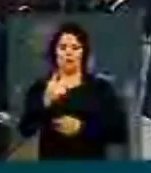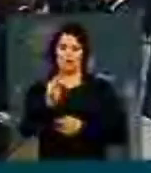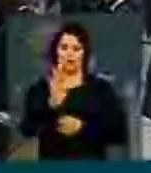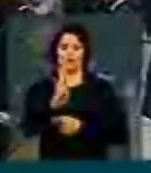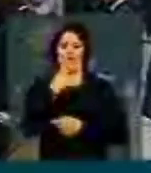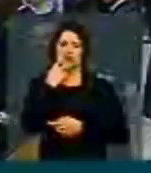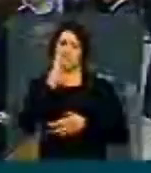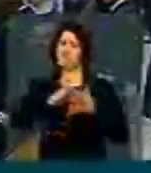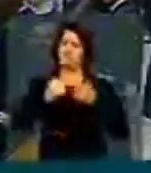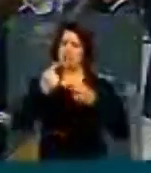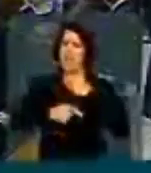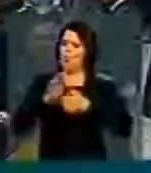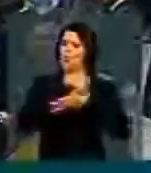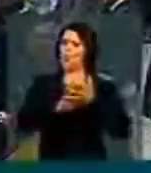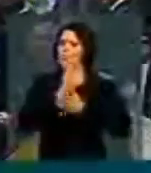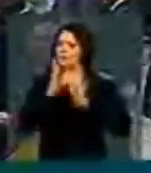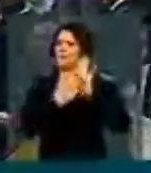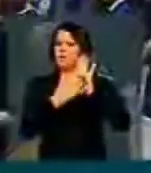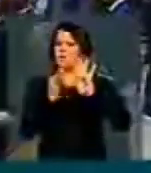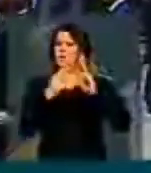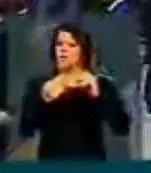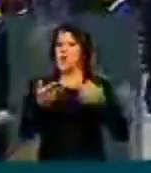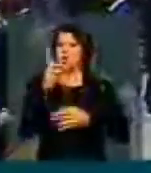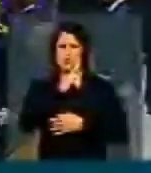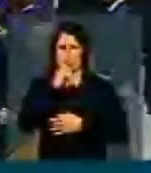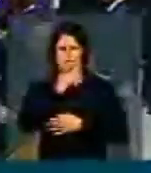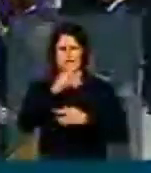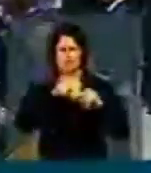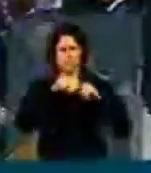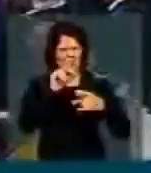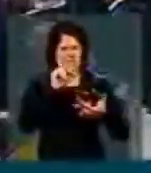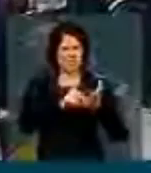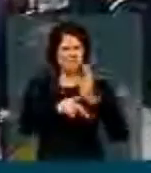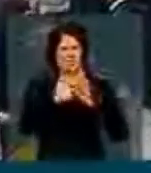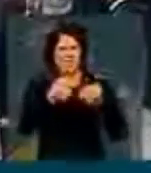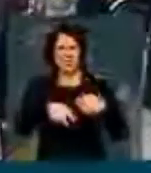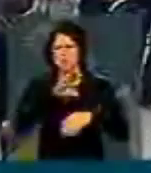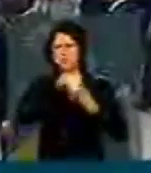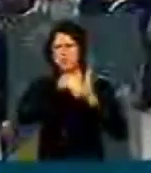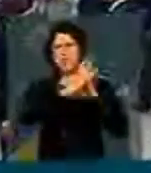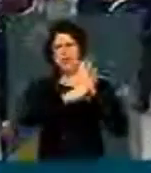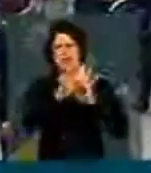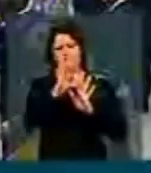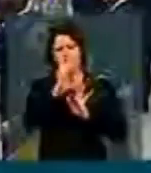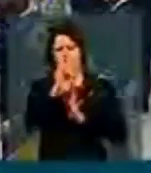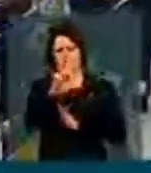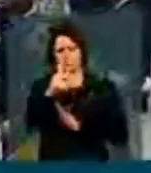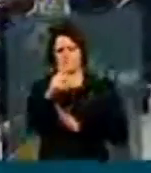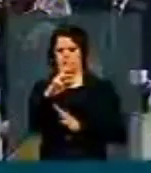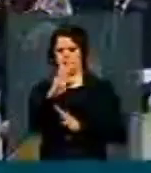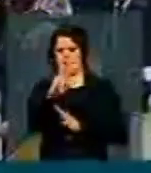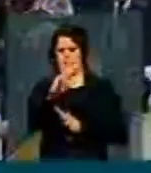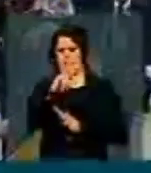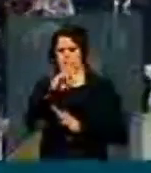discordou da apreciação dessas proposições, votação de urgência em função exatamente da não inclusão do fator previdenciário. O presidente Marco Maia, inclusive,